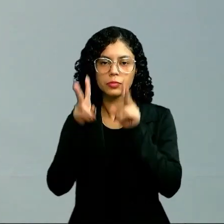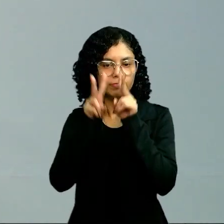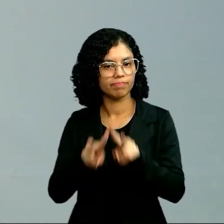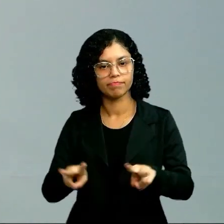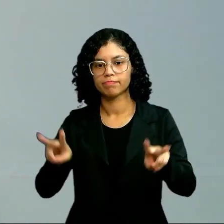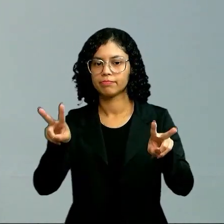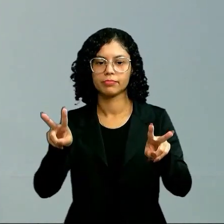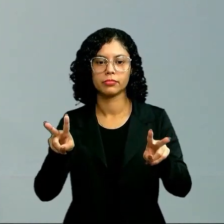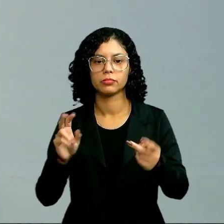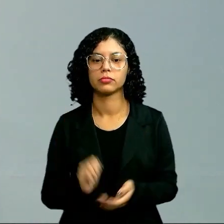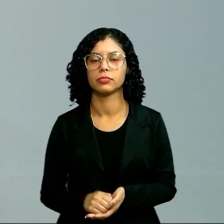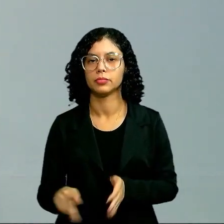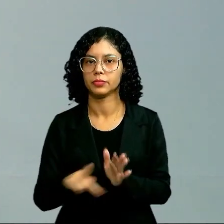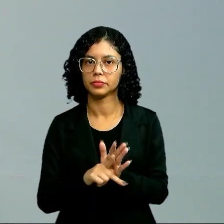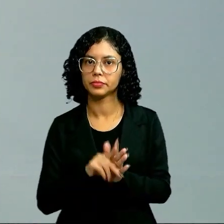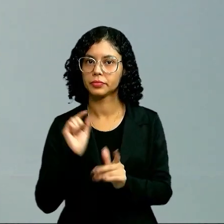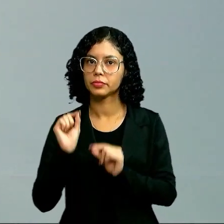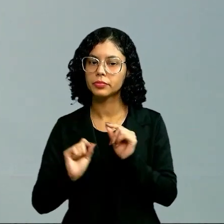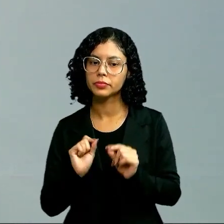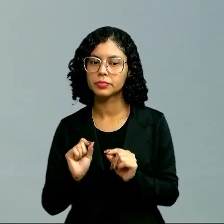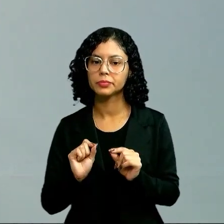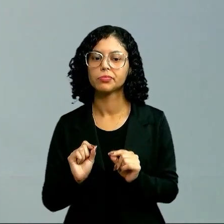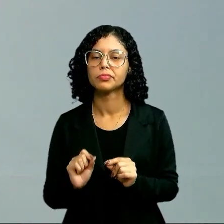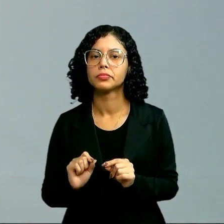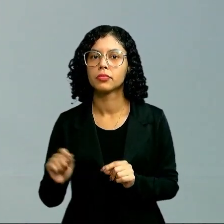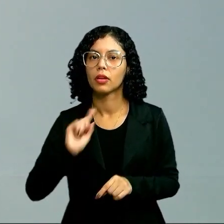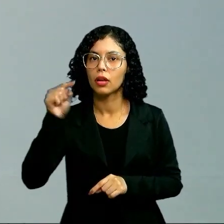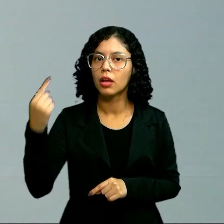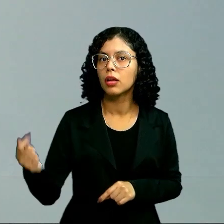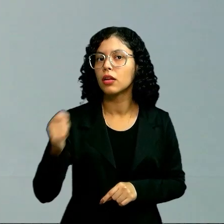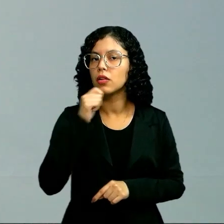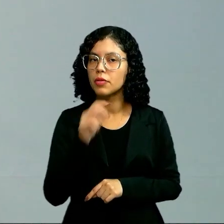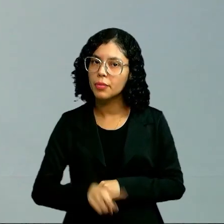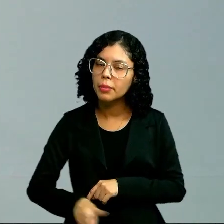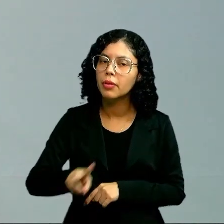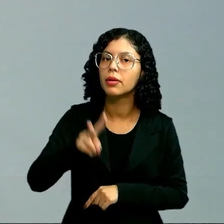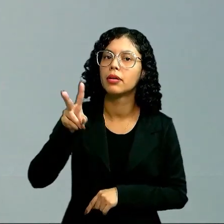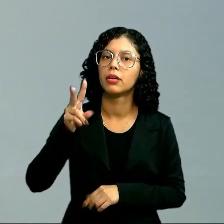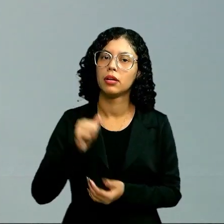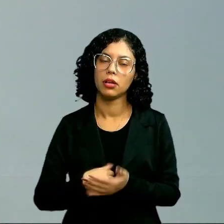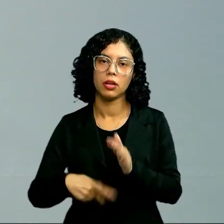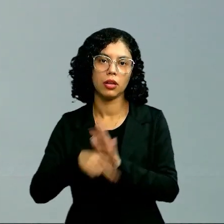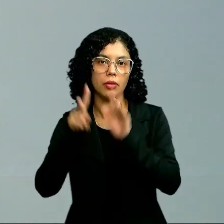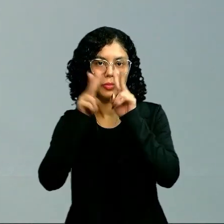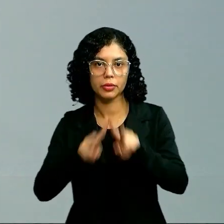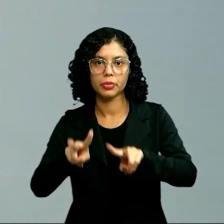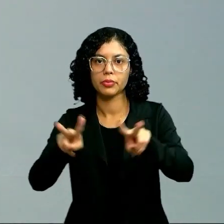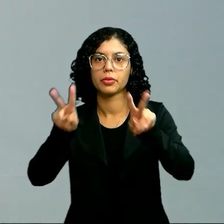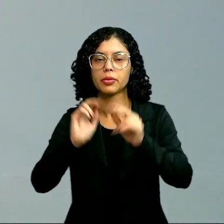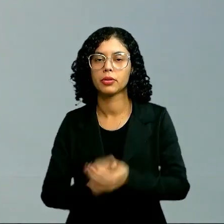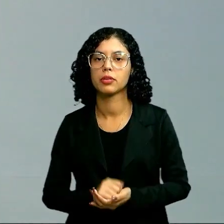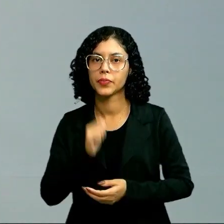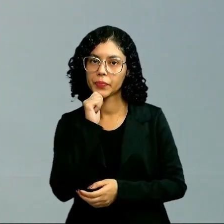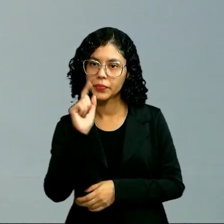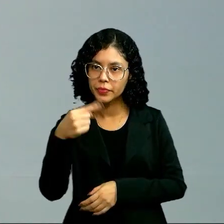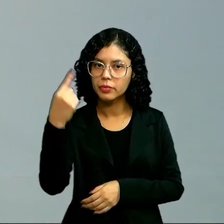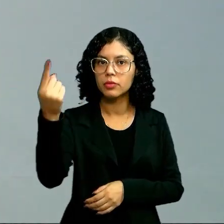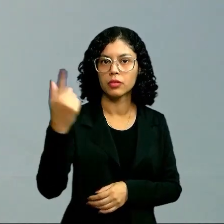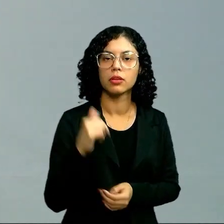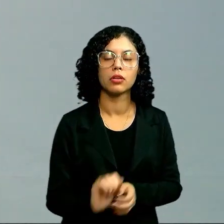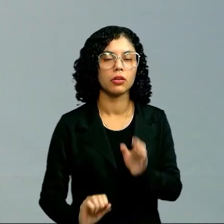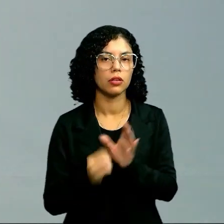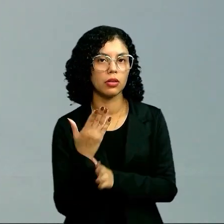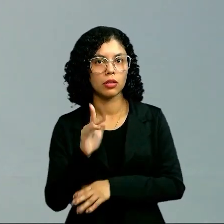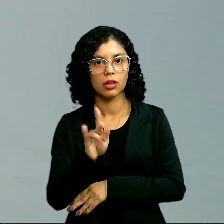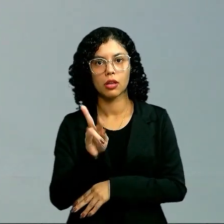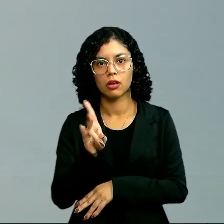visual momentaneamente. E aquele valor que não está na sua visão, porém, ali vai